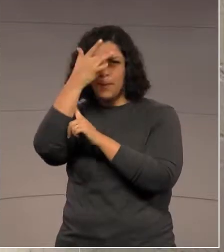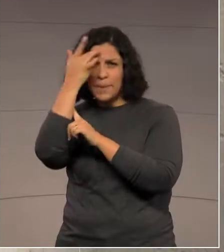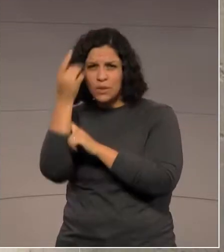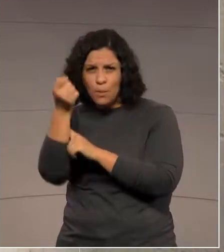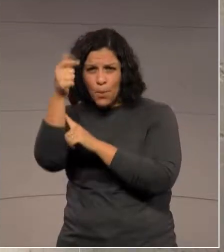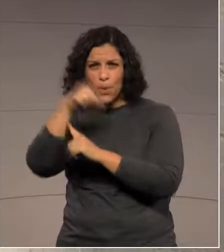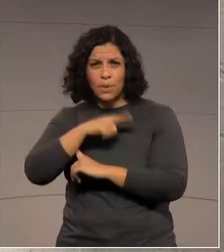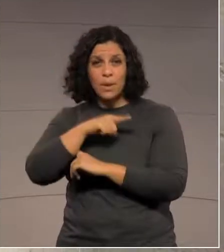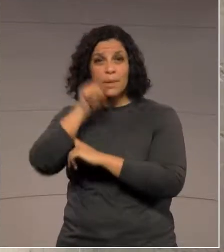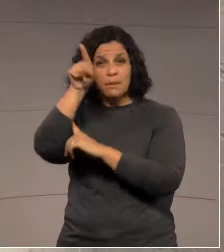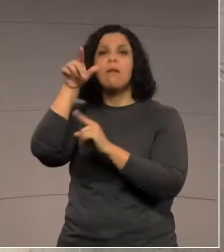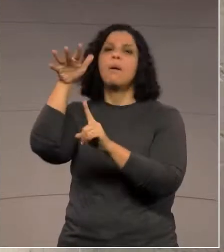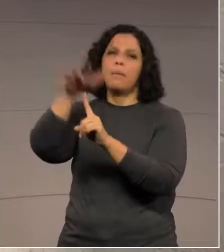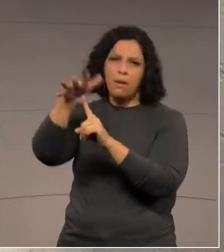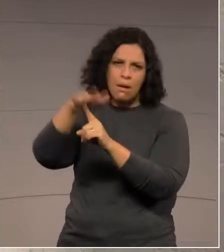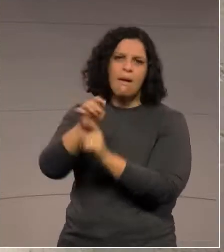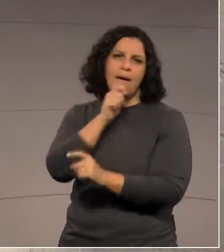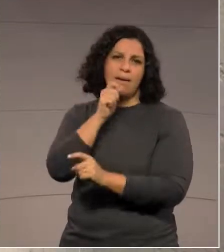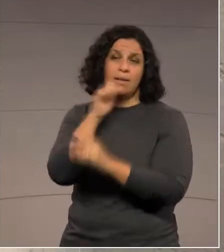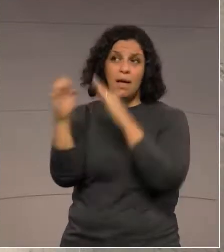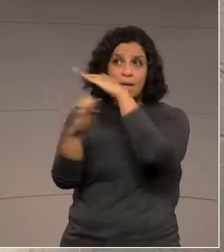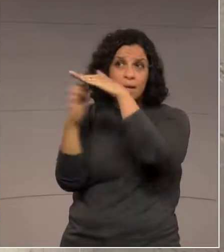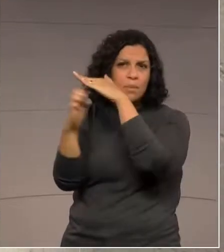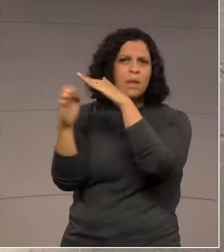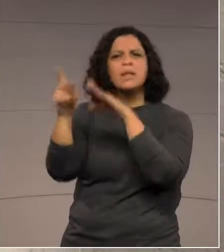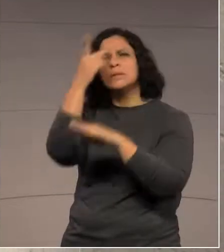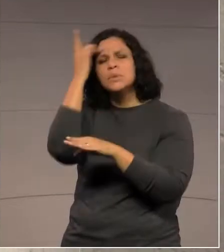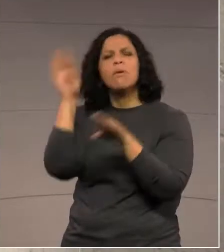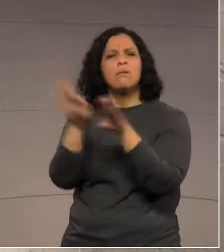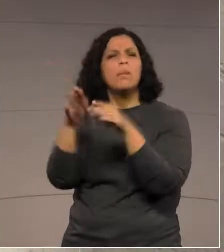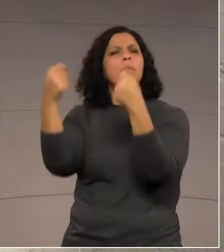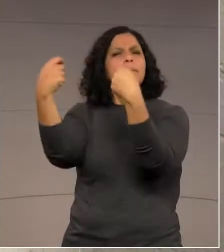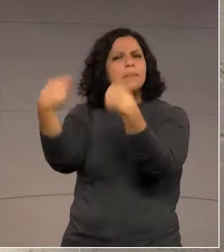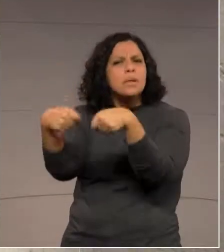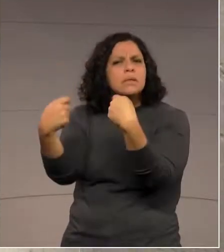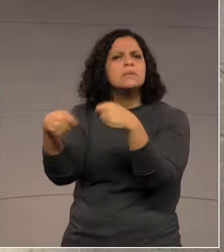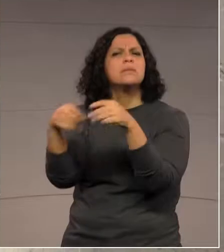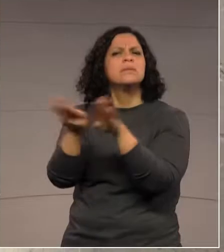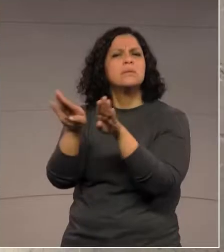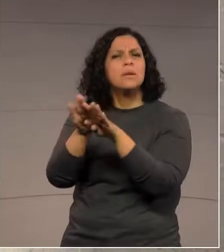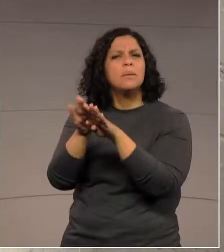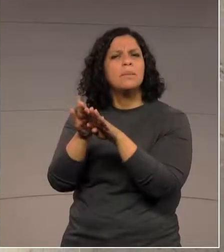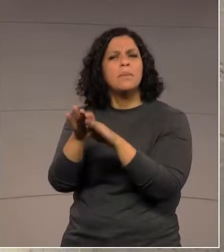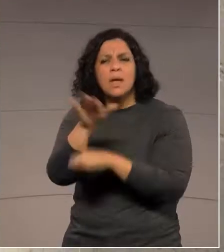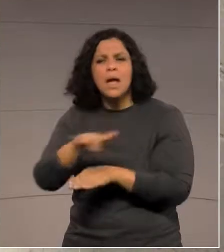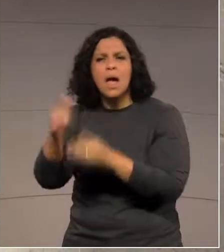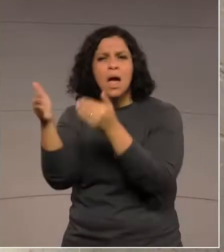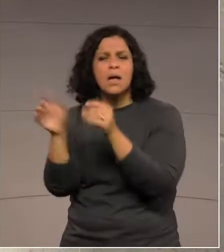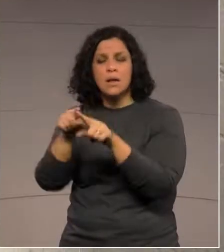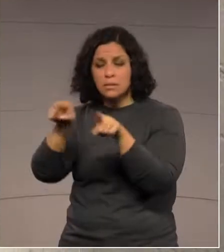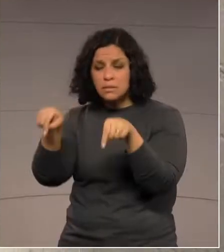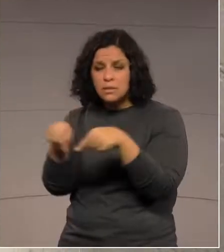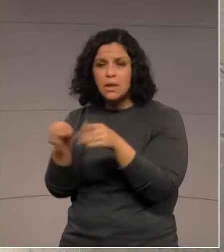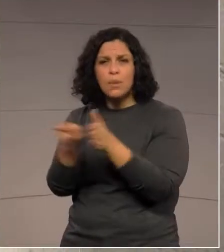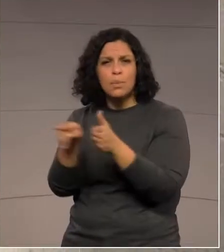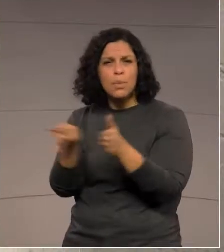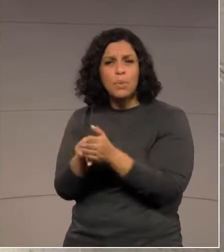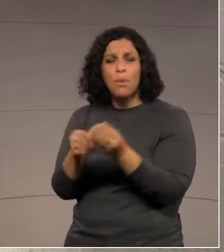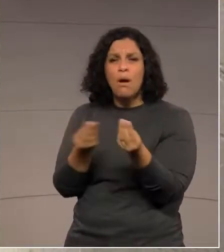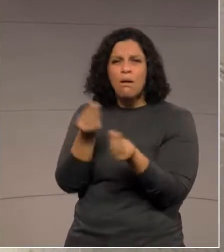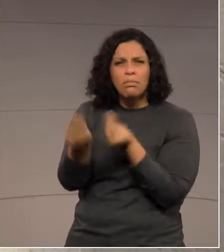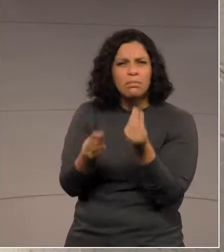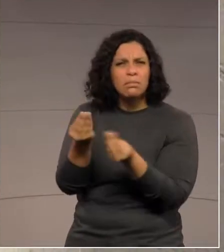mas ali também é a Paraná. Ali as empresas e os cidadãos precisam das agências, dos escritórios regionais, do